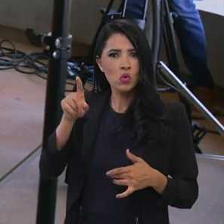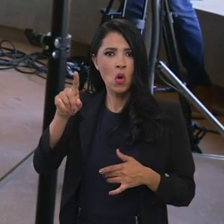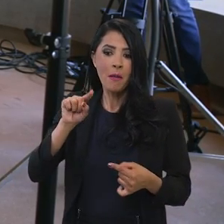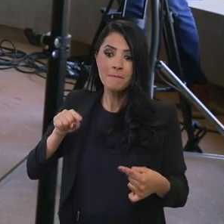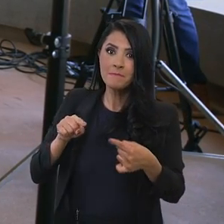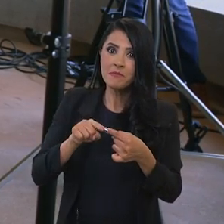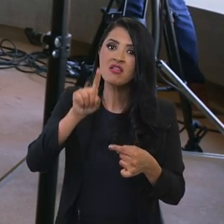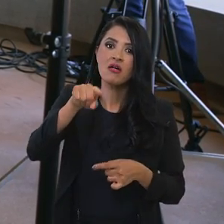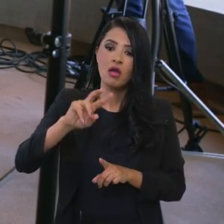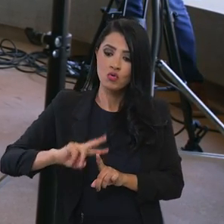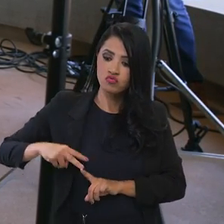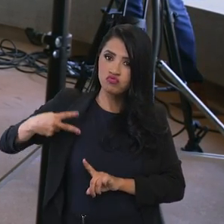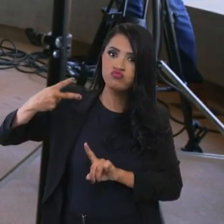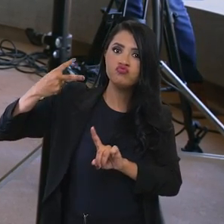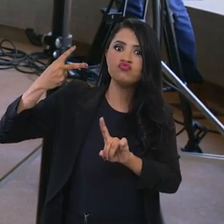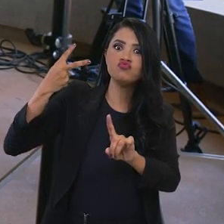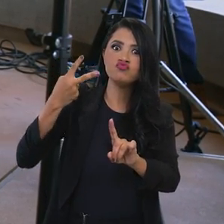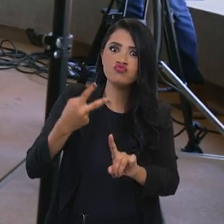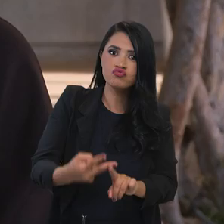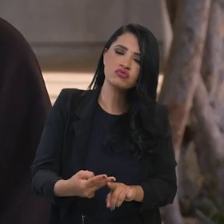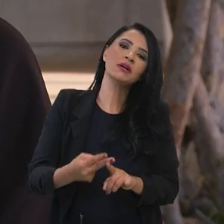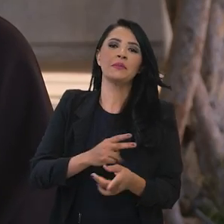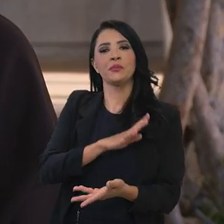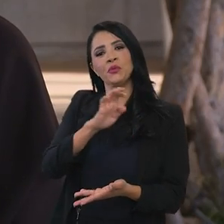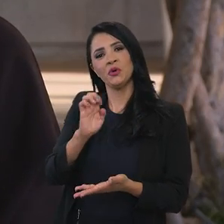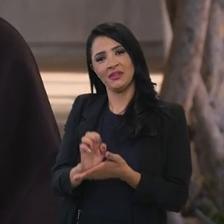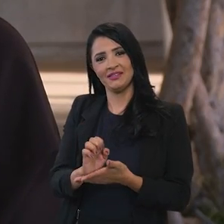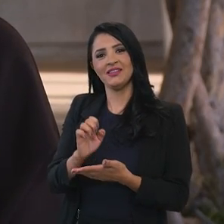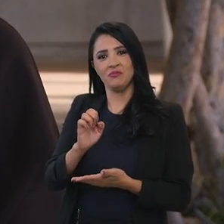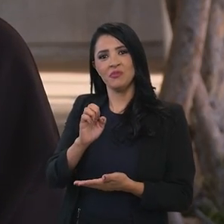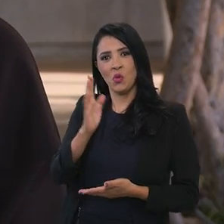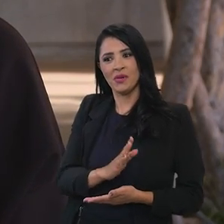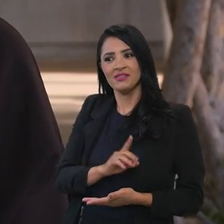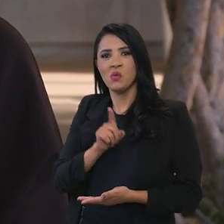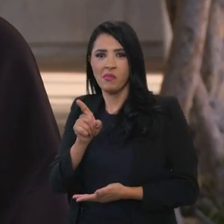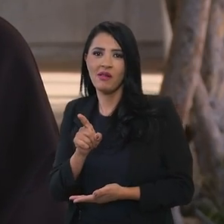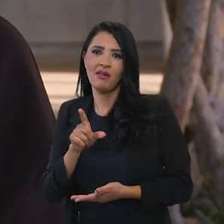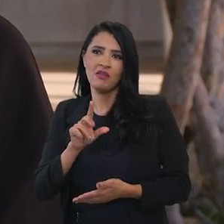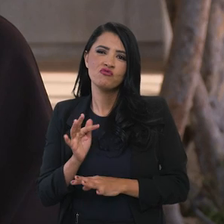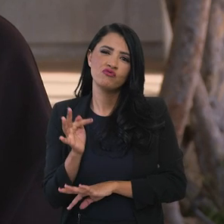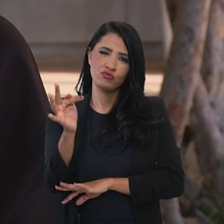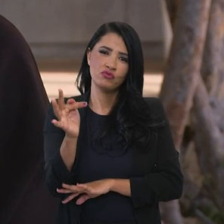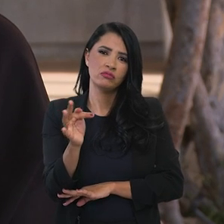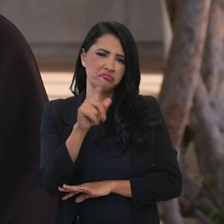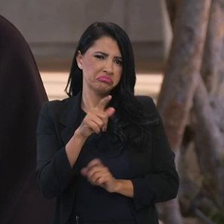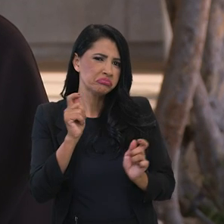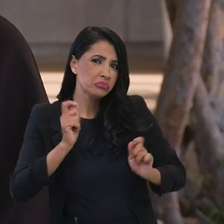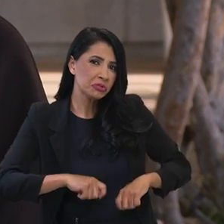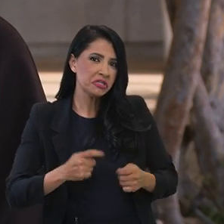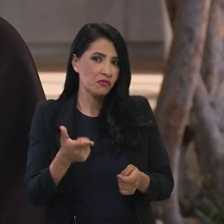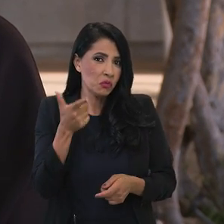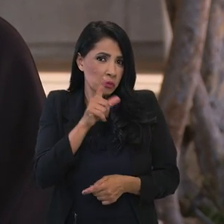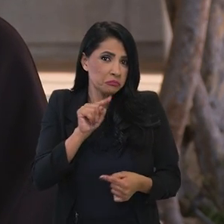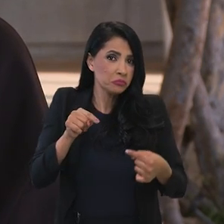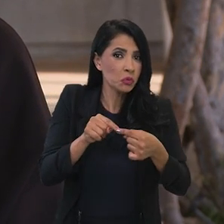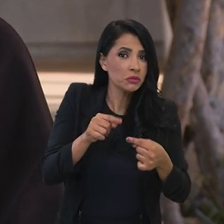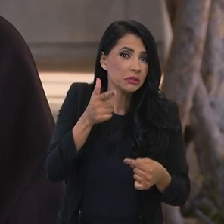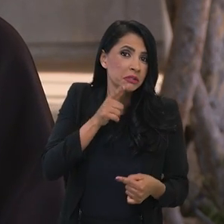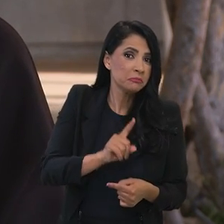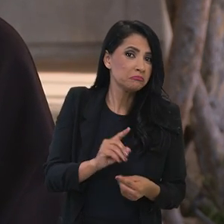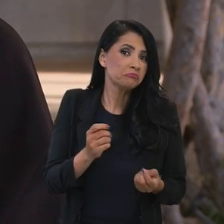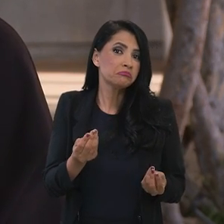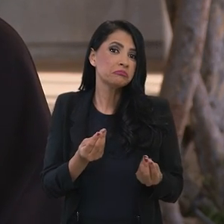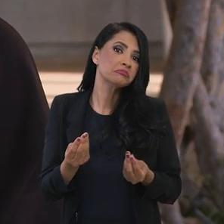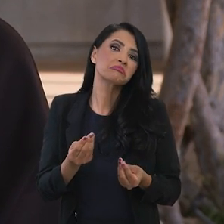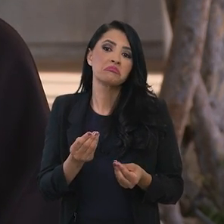em breve, tem uma perspectiva? Ampliar as exportações brasileiras é algo que nos motiva, nos alimenta,